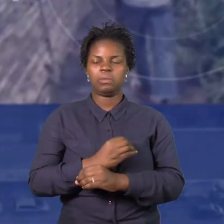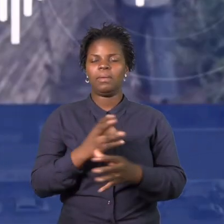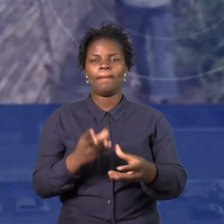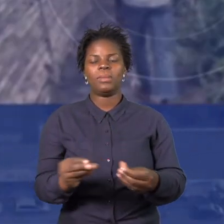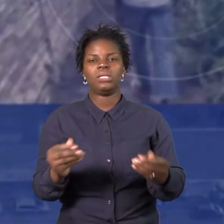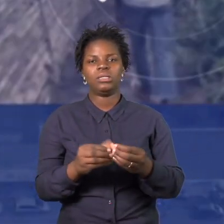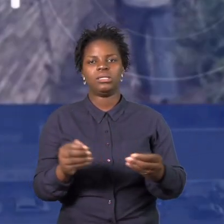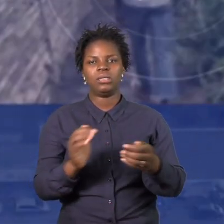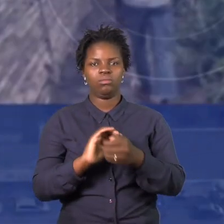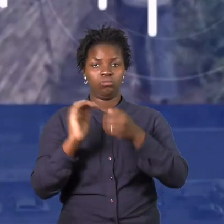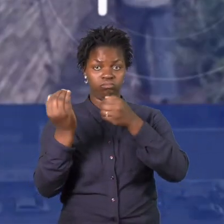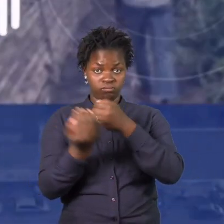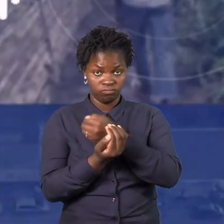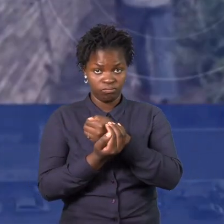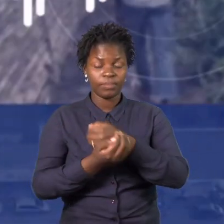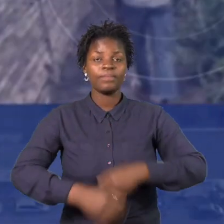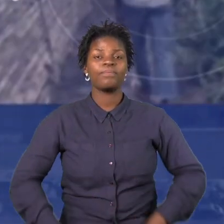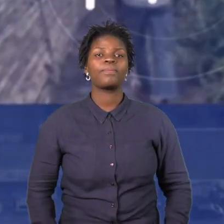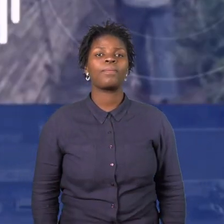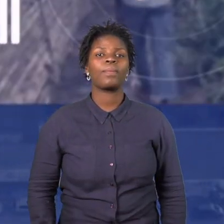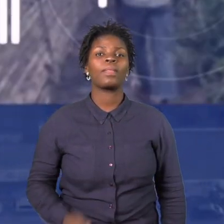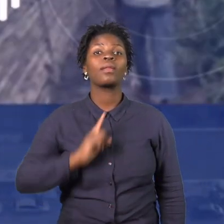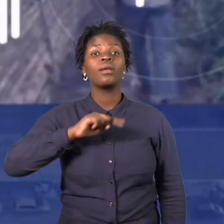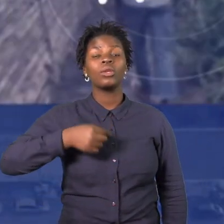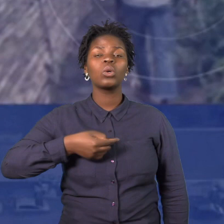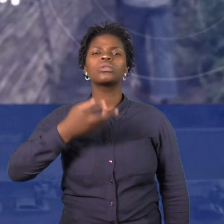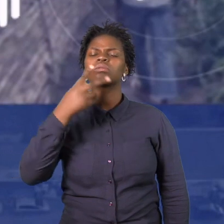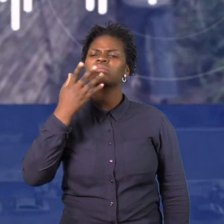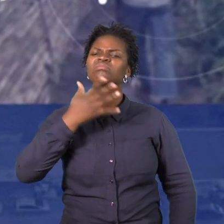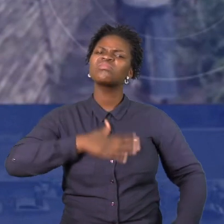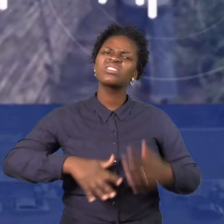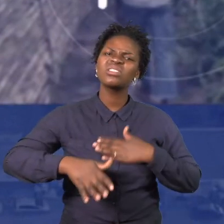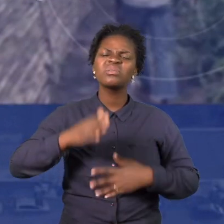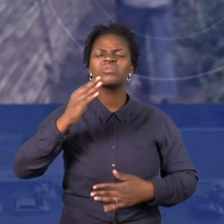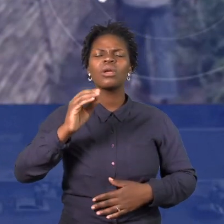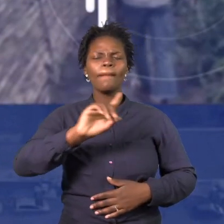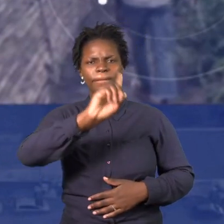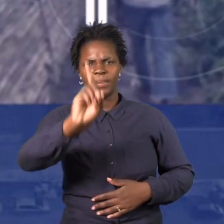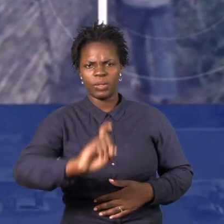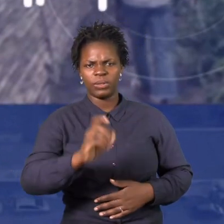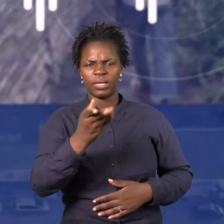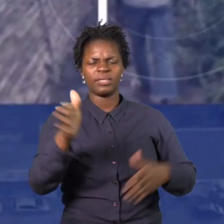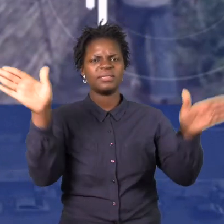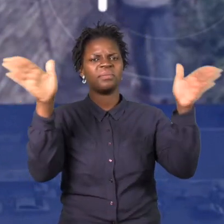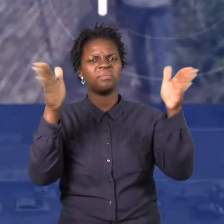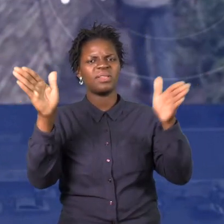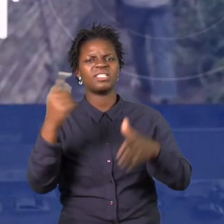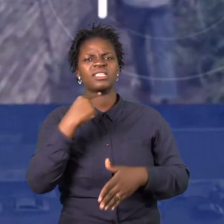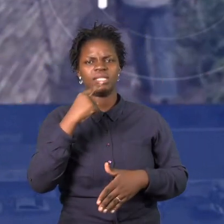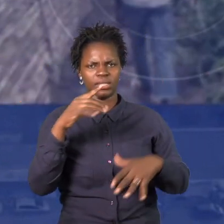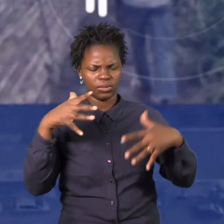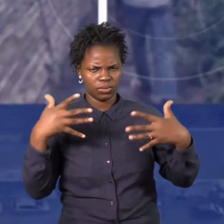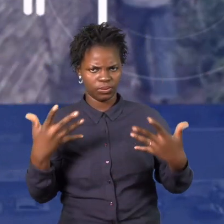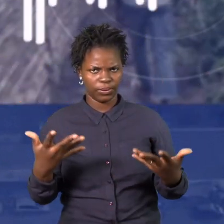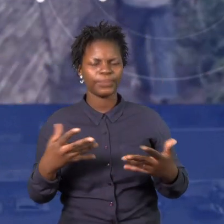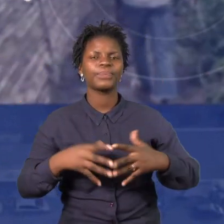bem, está a falar com Vanda Zerumbair, jornalista do Media Lab. Ok. Bom, Engenheiro Cal Silva, nós somos jornalistas e estamos